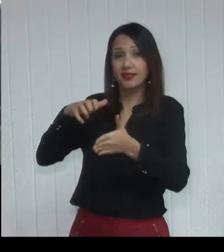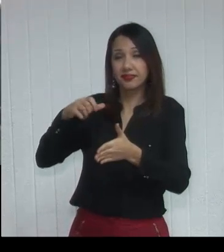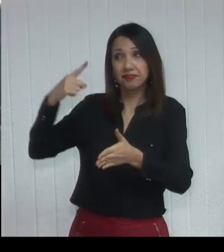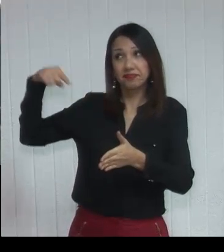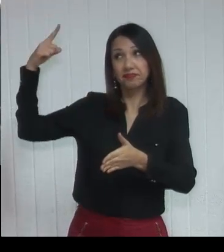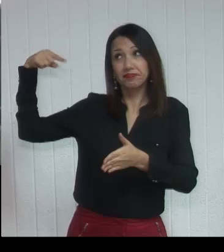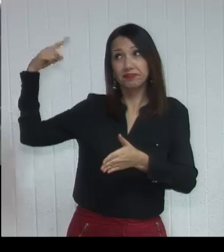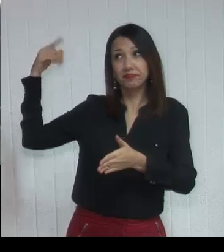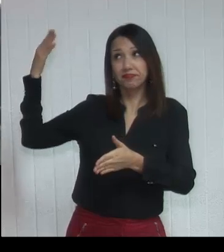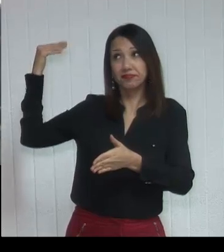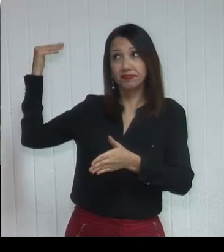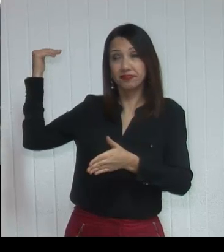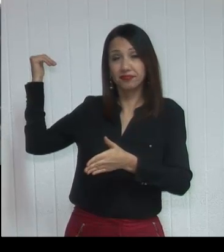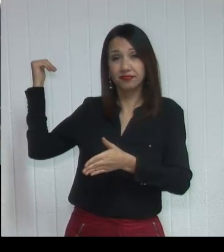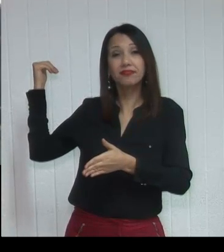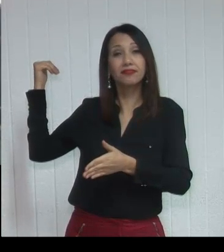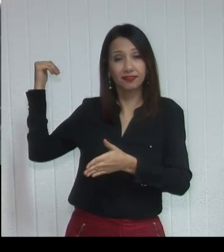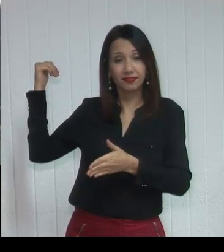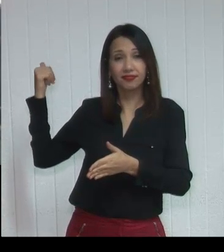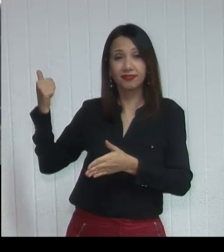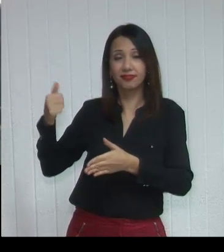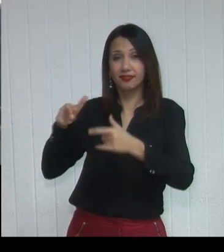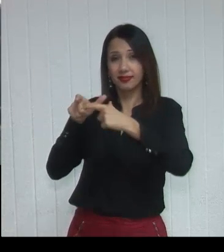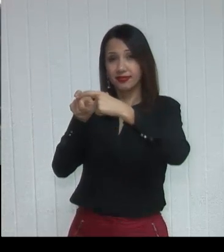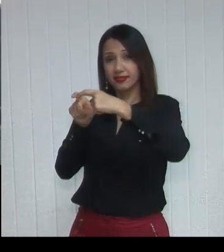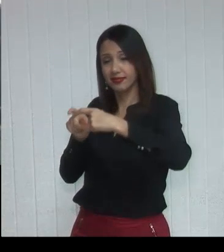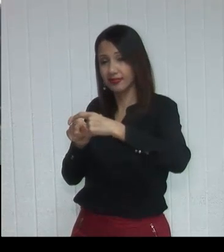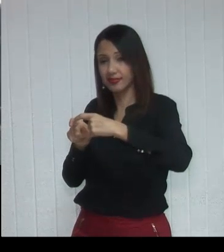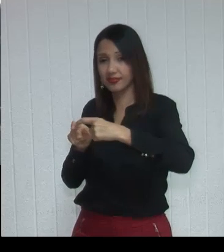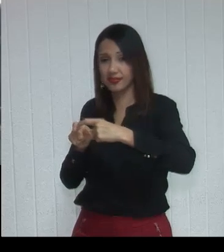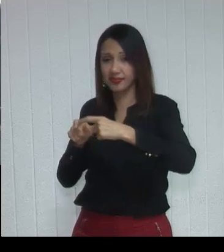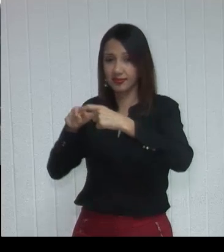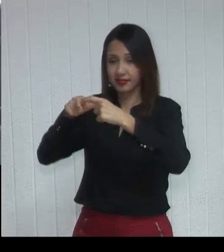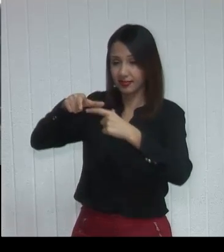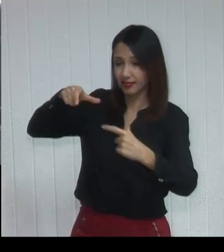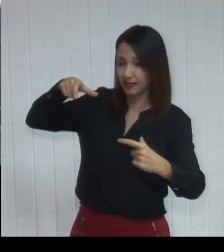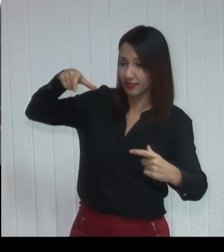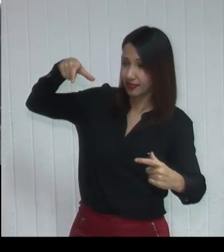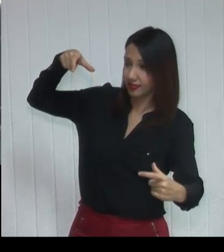também, porque logo aí depois, na rua, a rua Avenida...